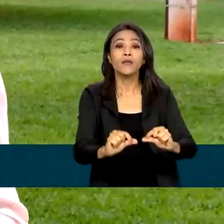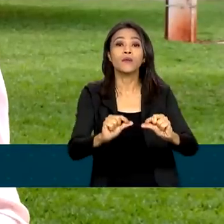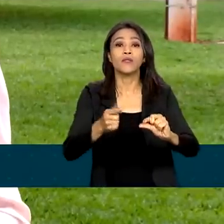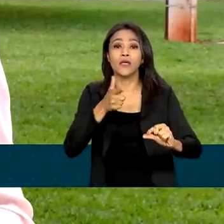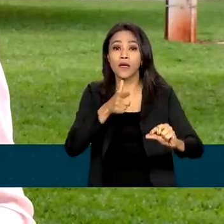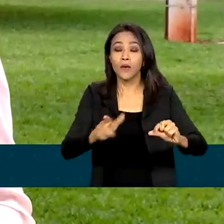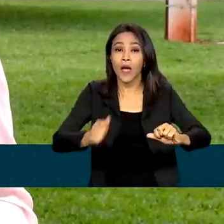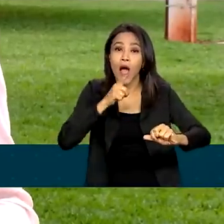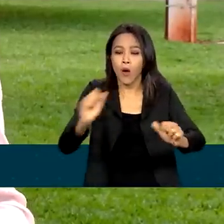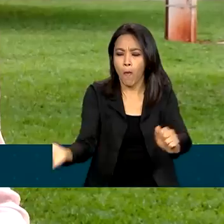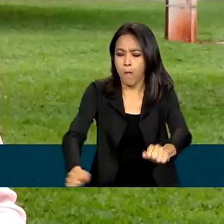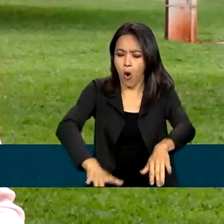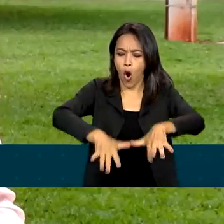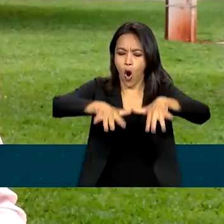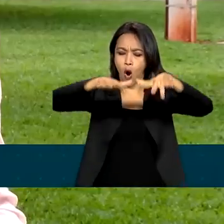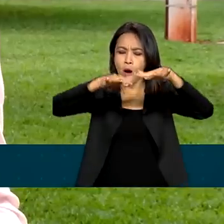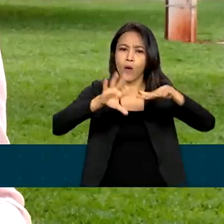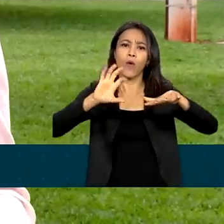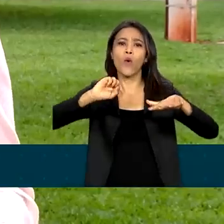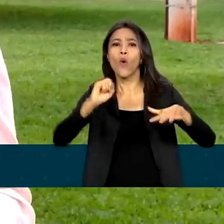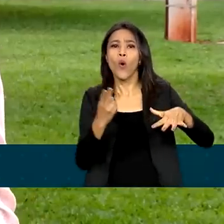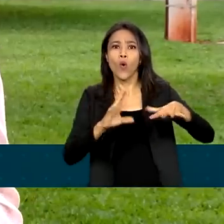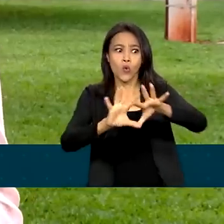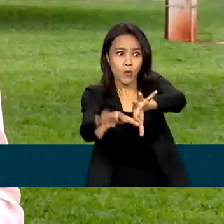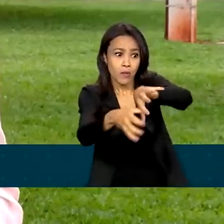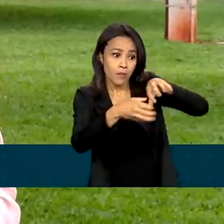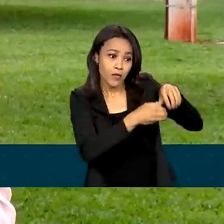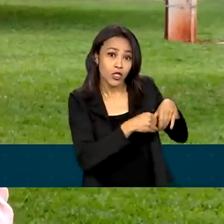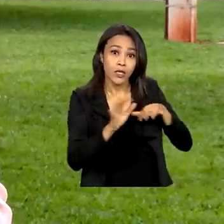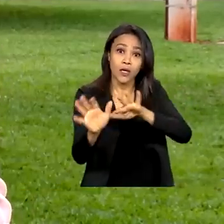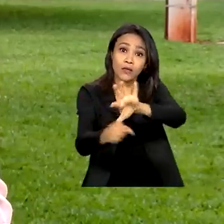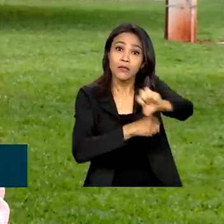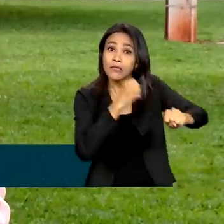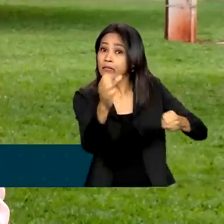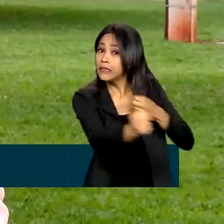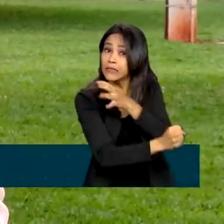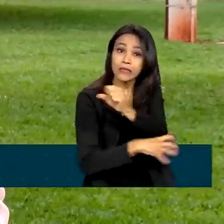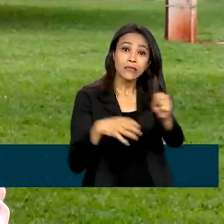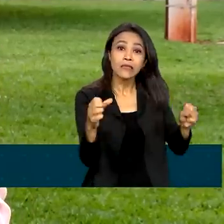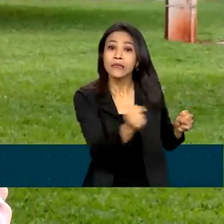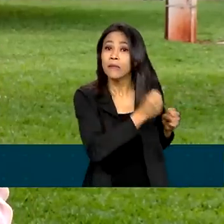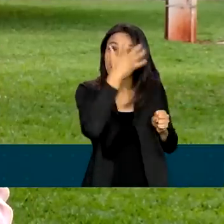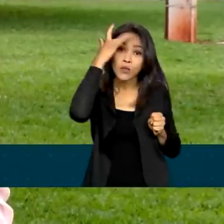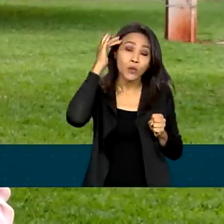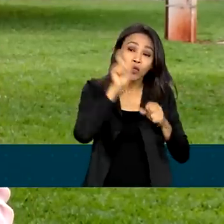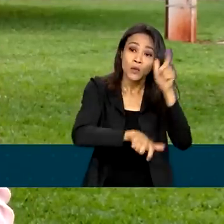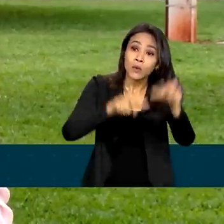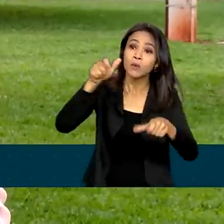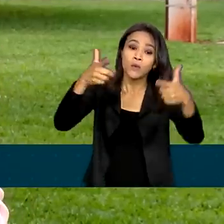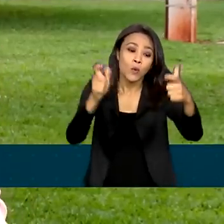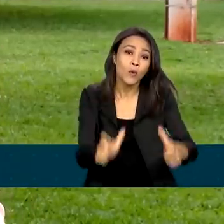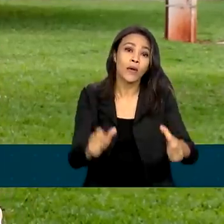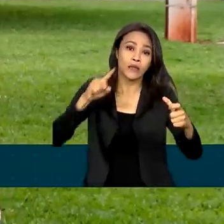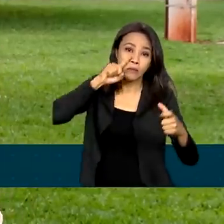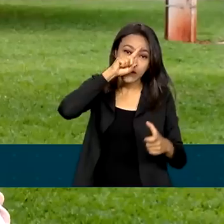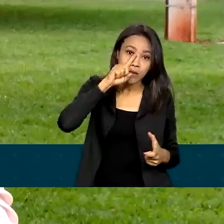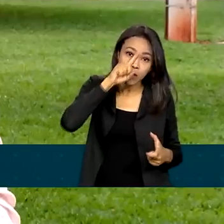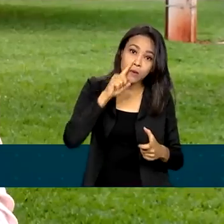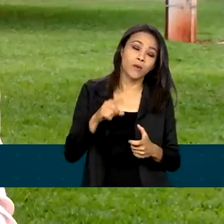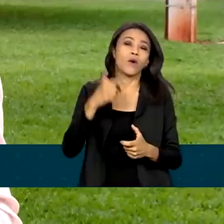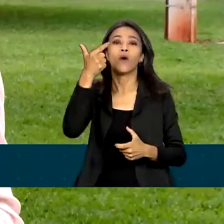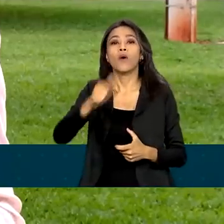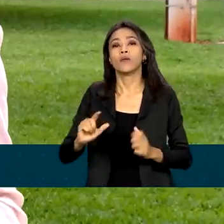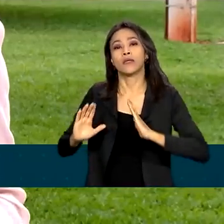inundações, como a remoção de pessoas de áreas de risco. A ferramenta também pode apoiar políticas públicas em áreas como